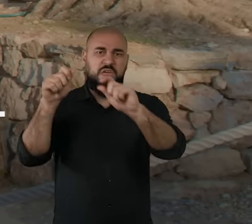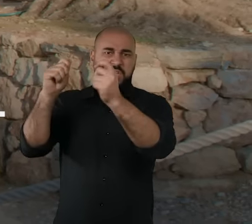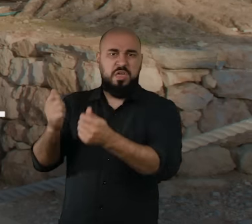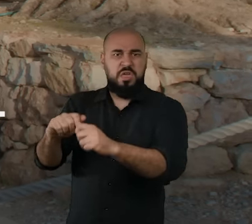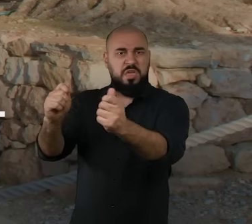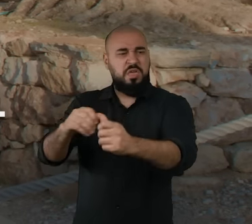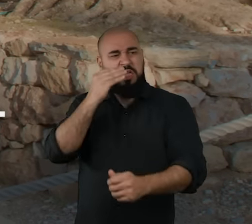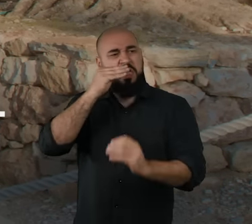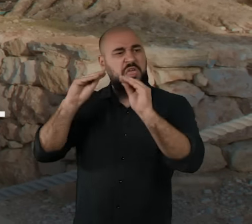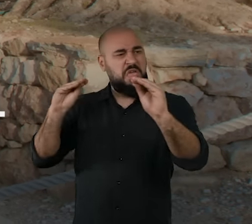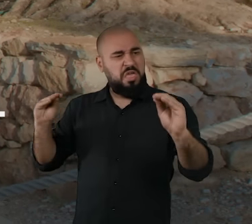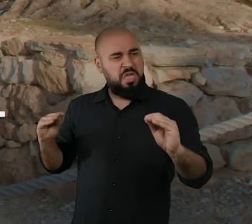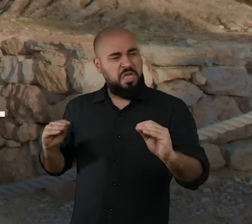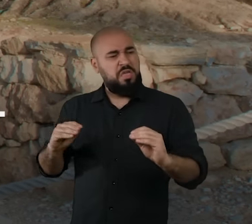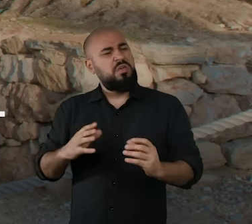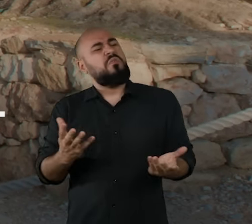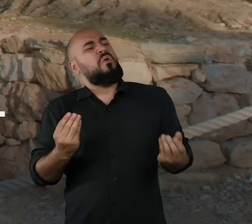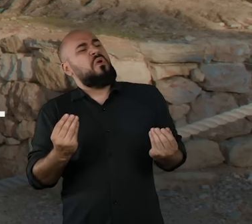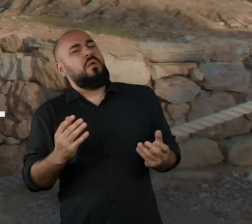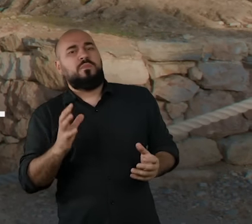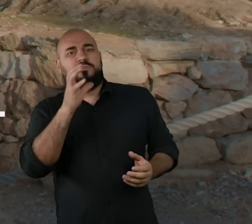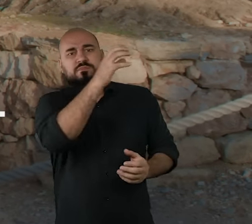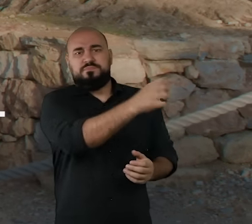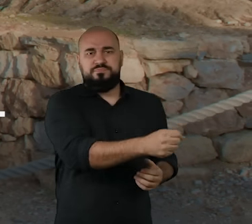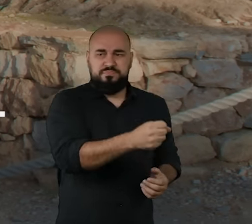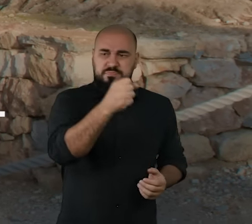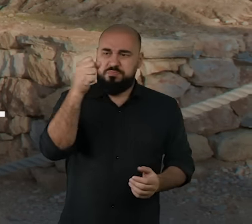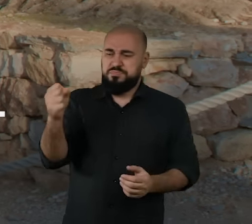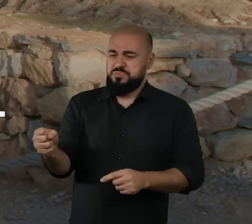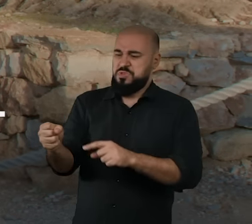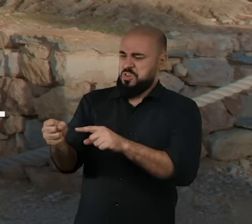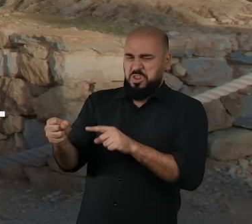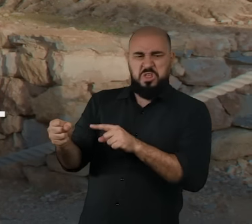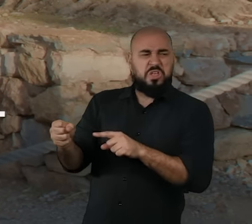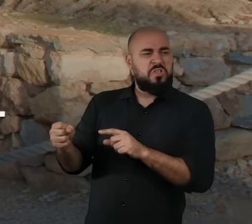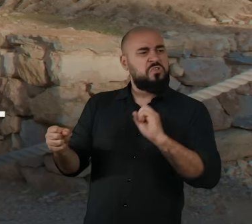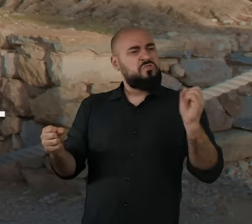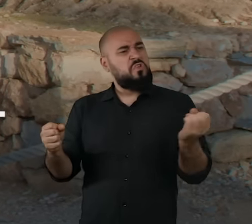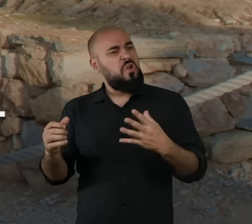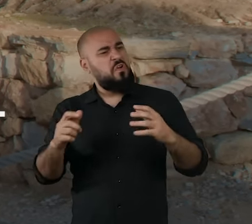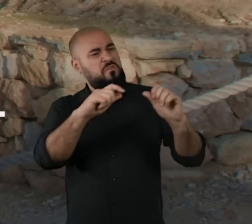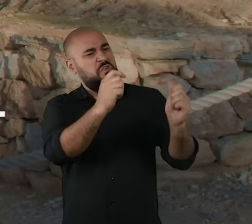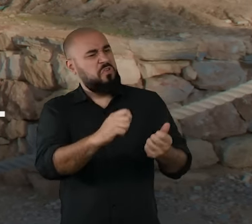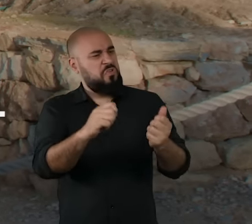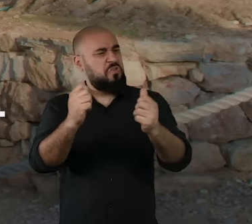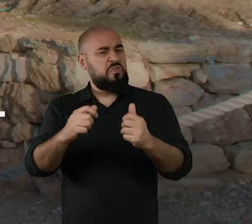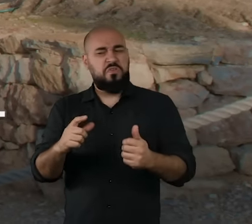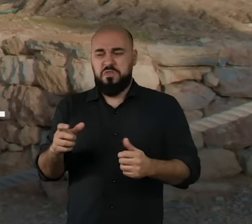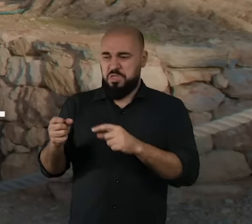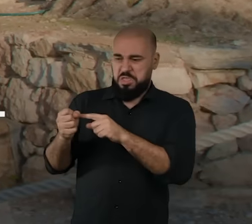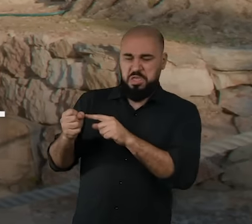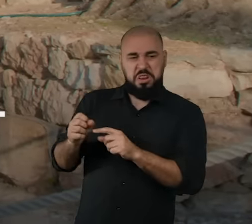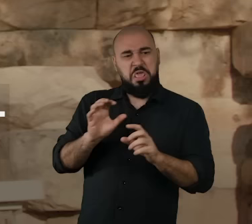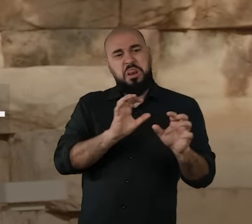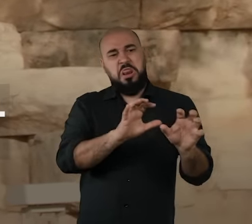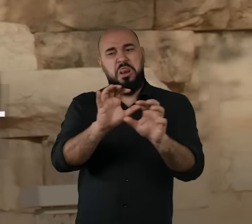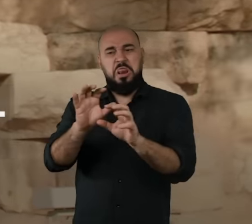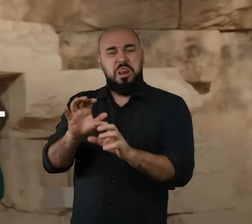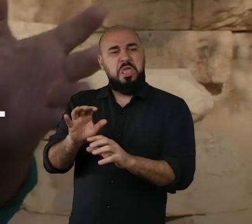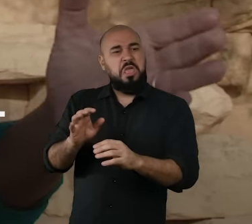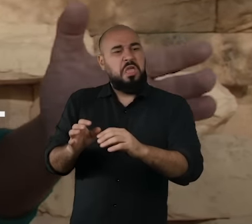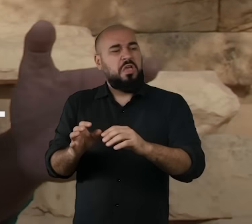negava os deuses do Olimpo, e também de apresentar novos deuses e ainda foi chamado de corruptor da juventude.